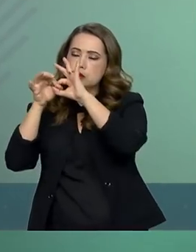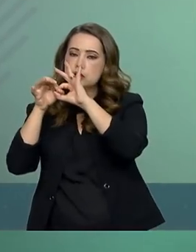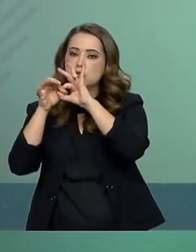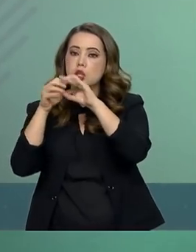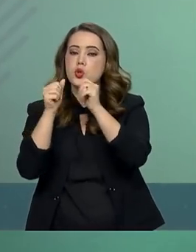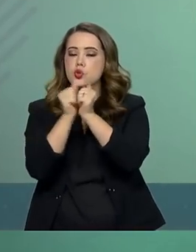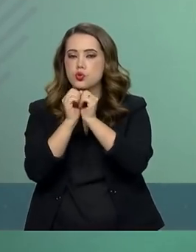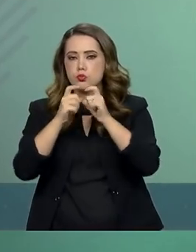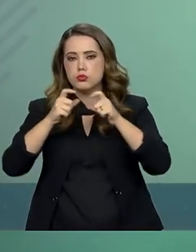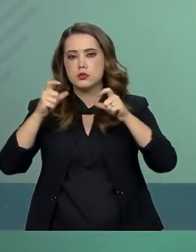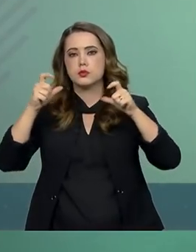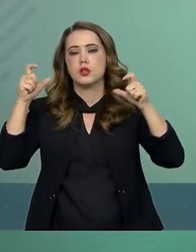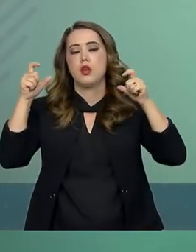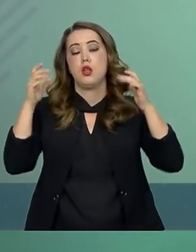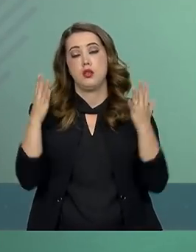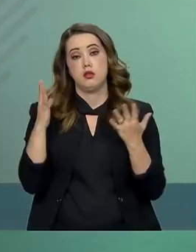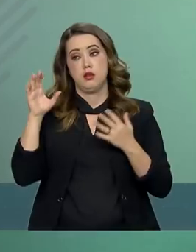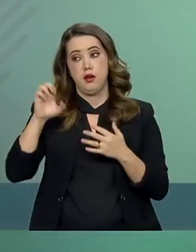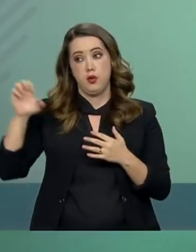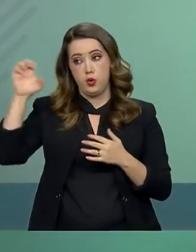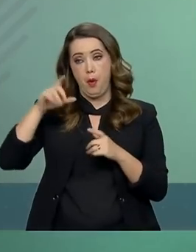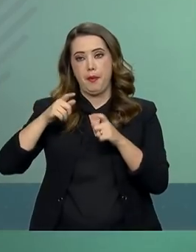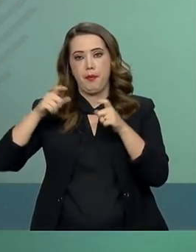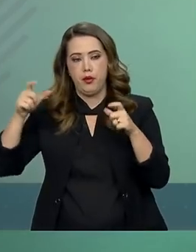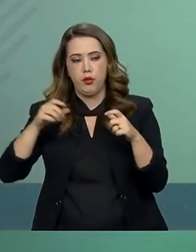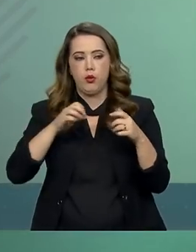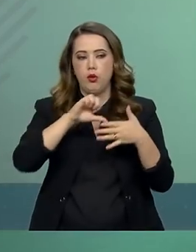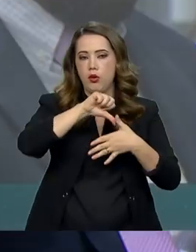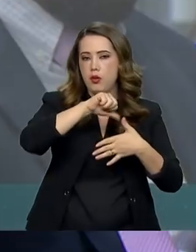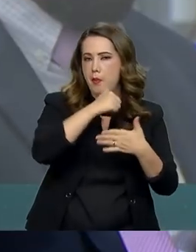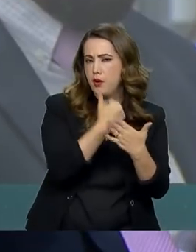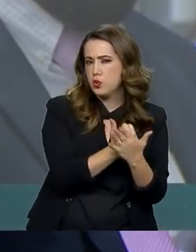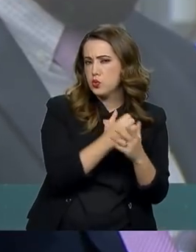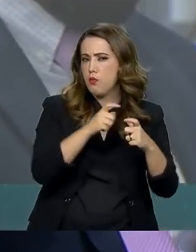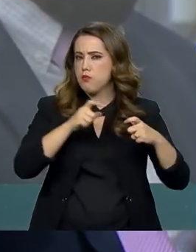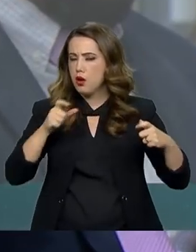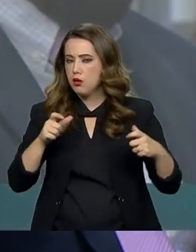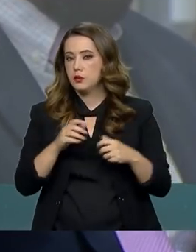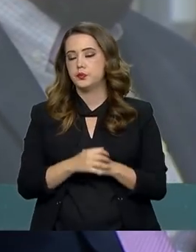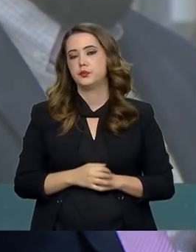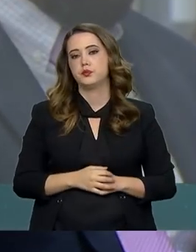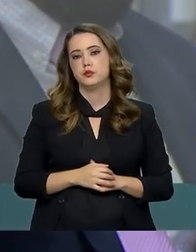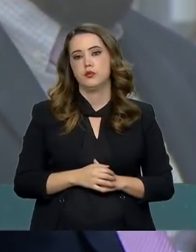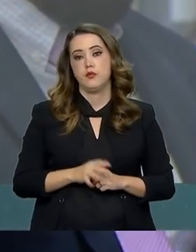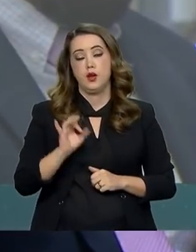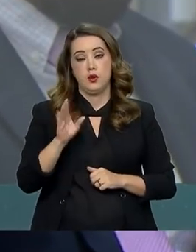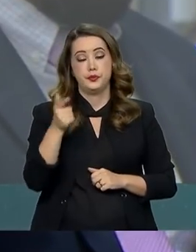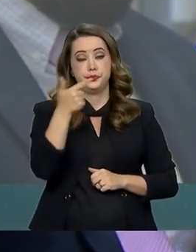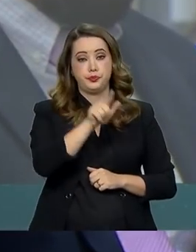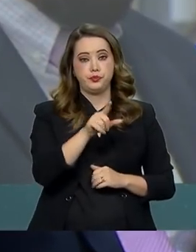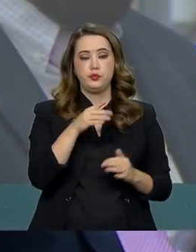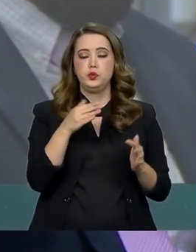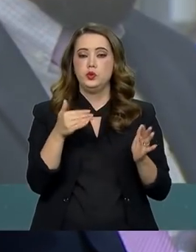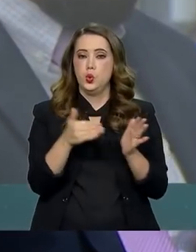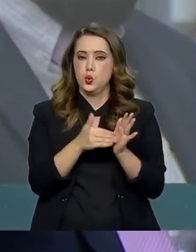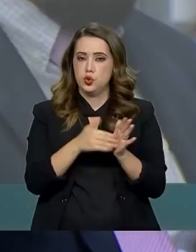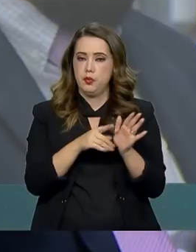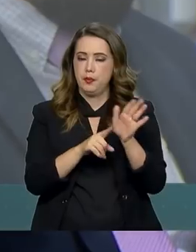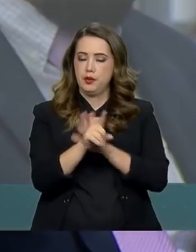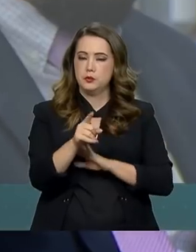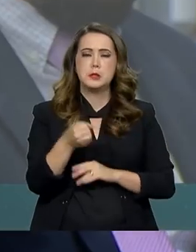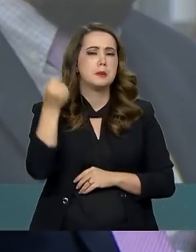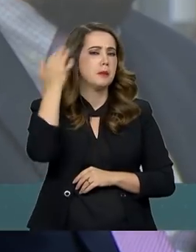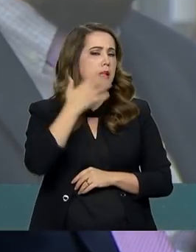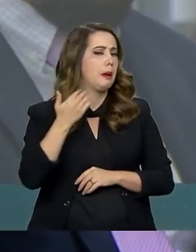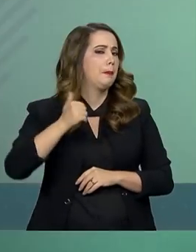mesmo tempo no engrandecimento do grupo europeu. E só mais uma última pergunta. O senhor pode